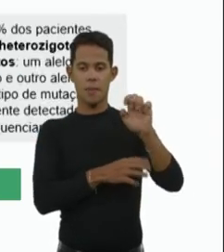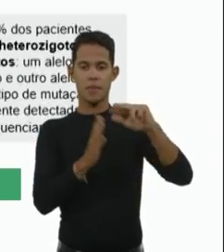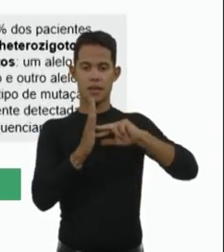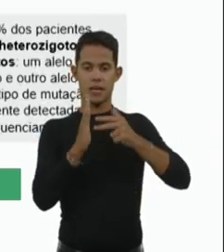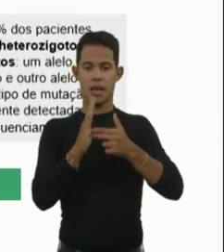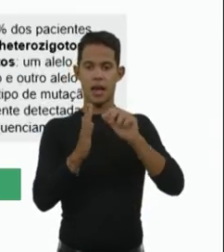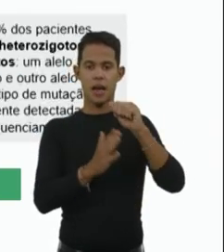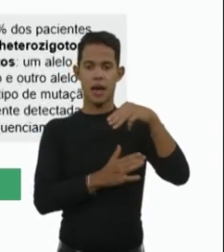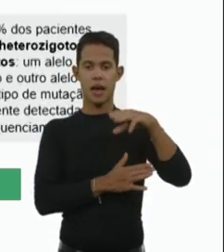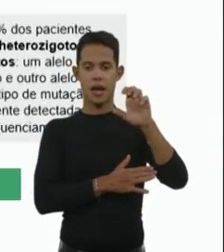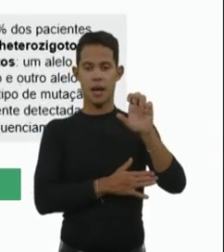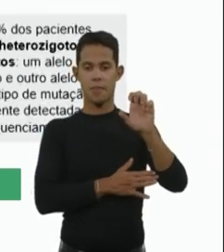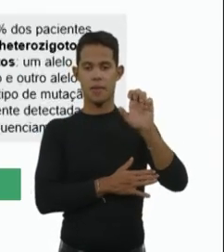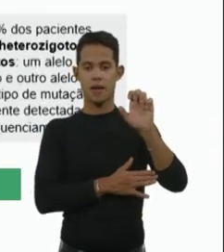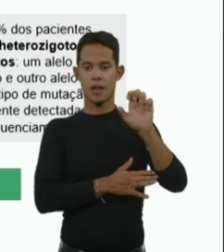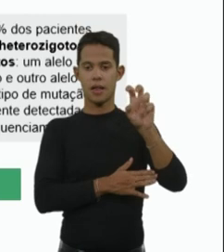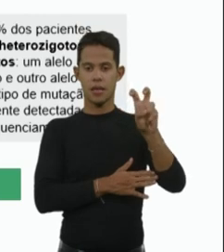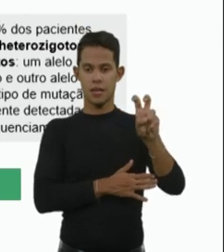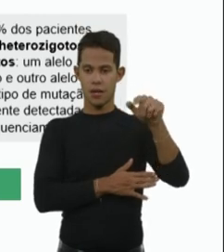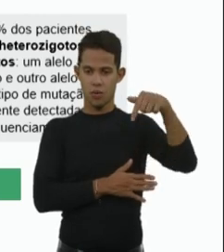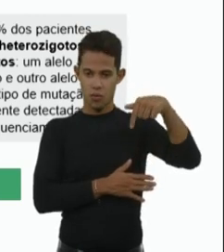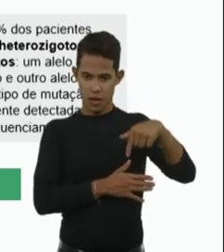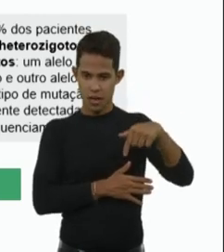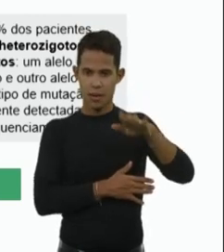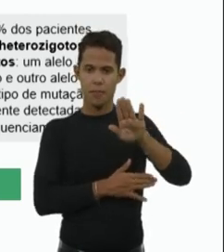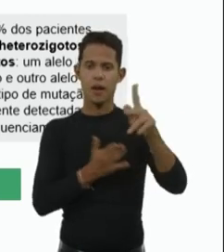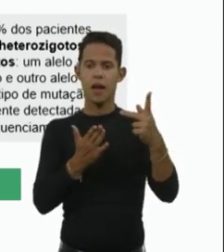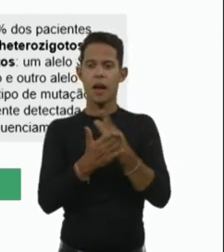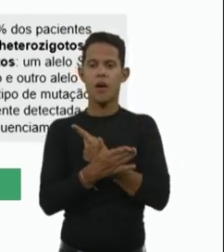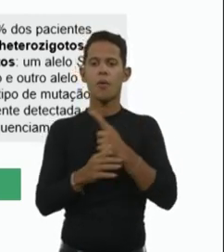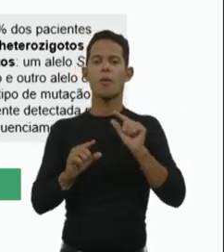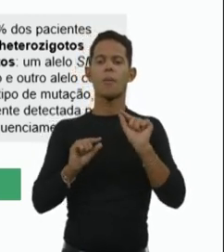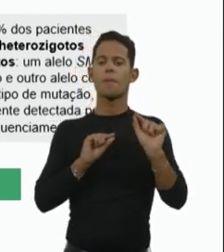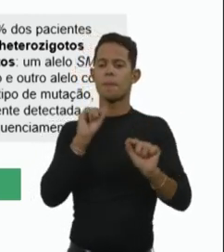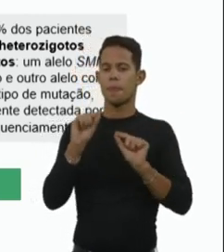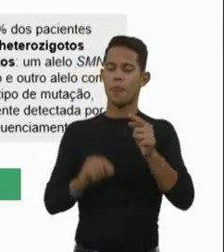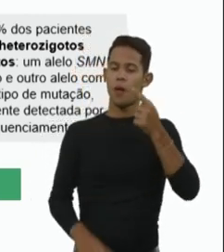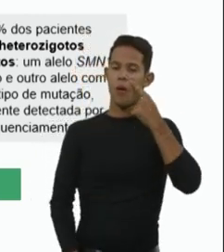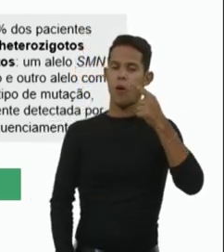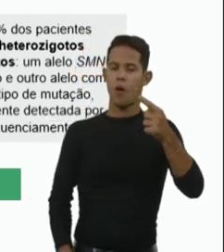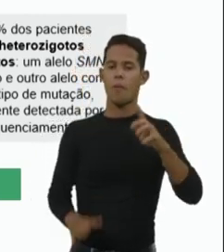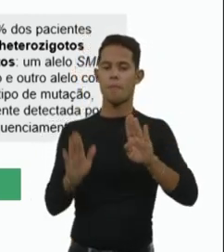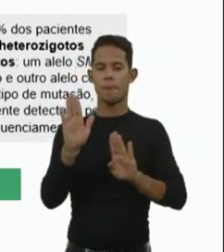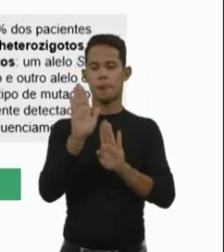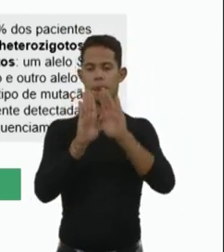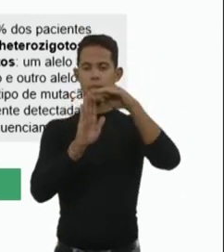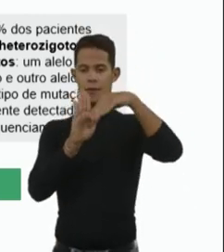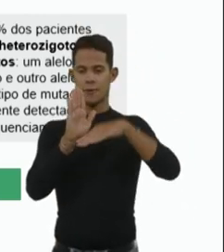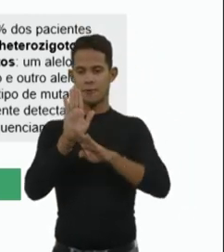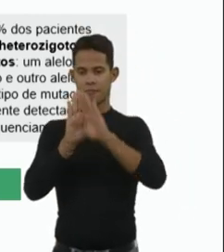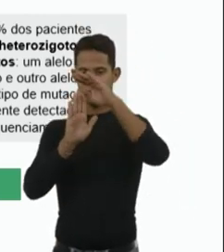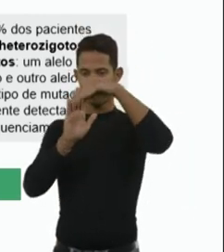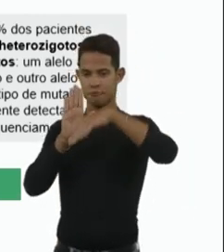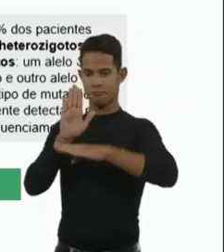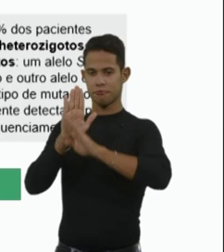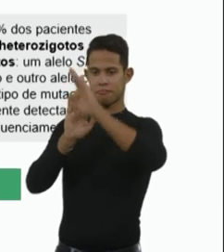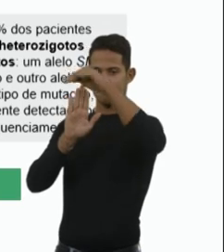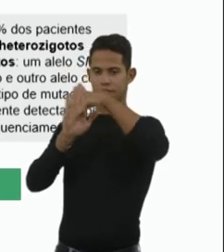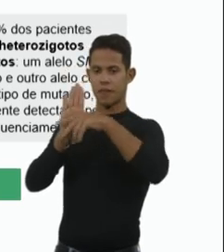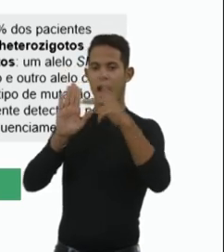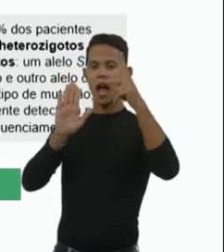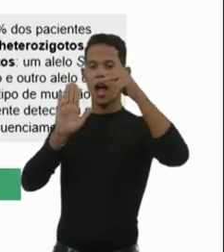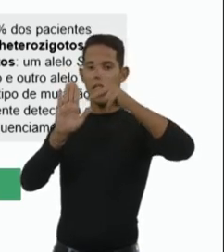do SMN1. Então, o que acontece? Aqui a gente vê o indivíduo normal com as suas duas cópias do gene